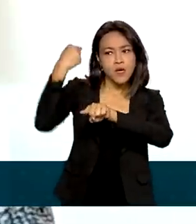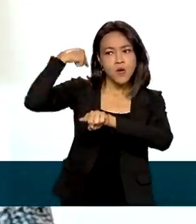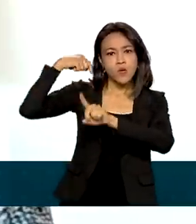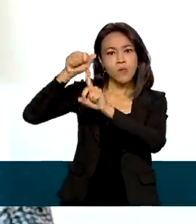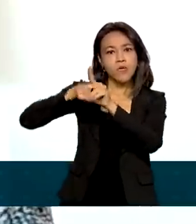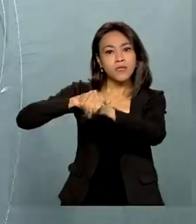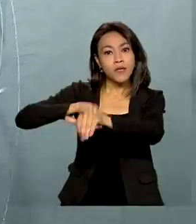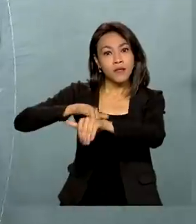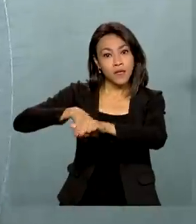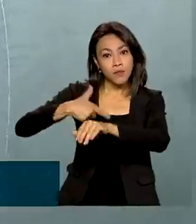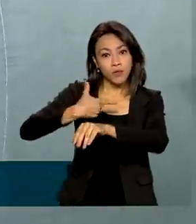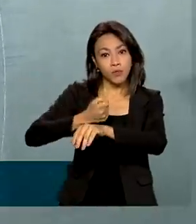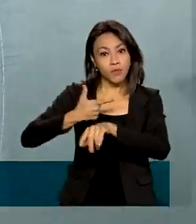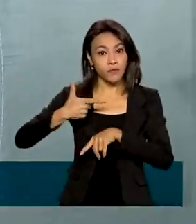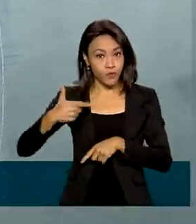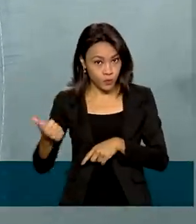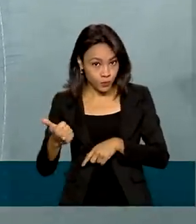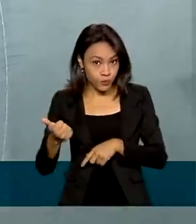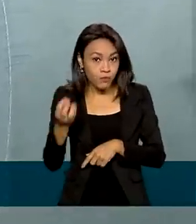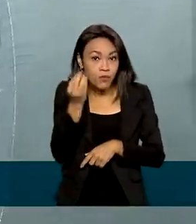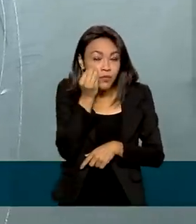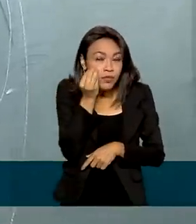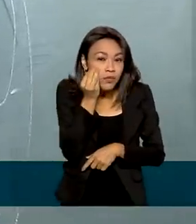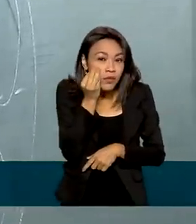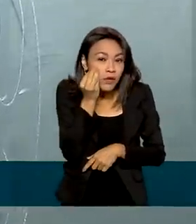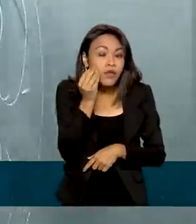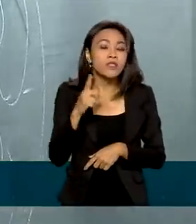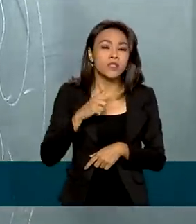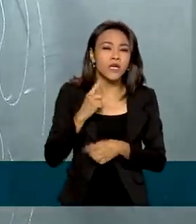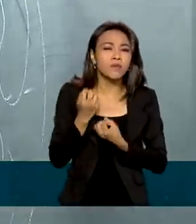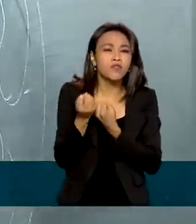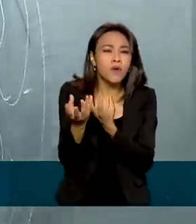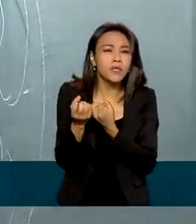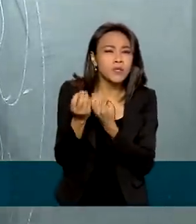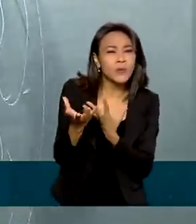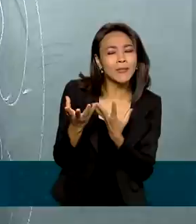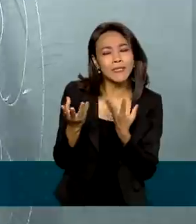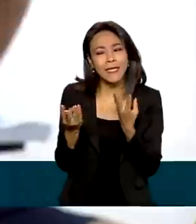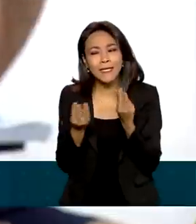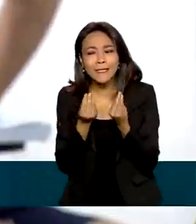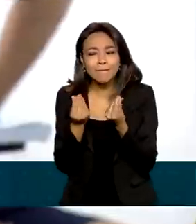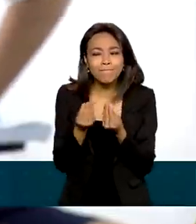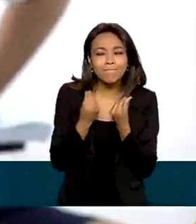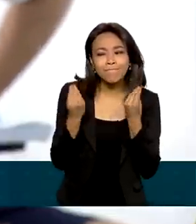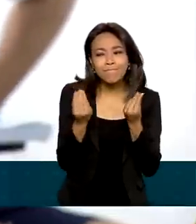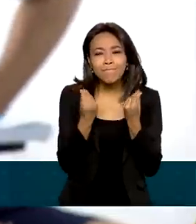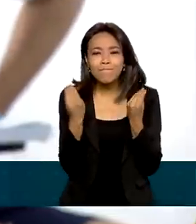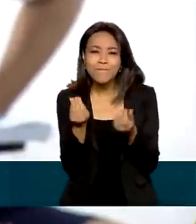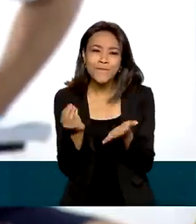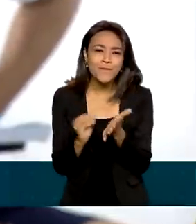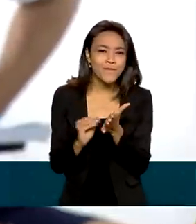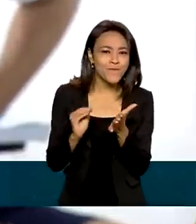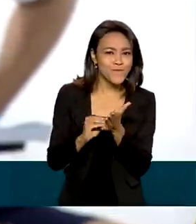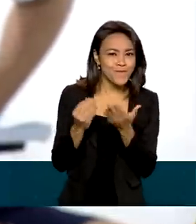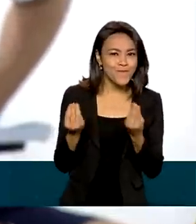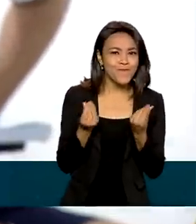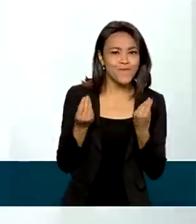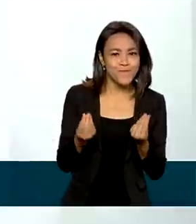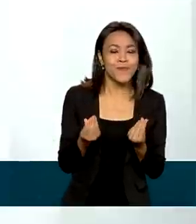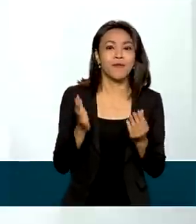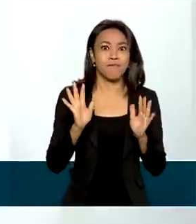2021. Então, ainda temos dados frágeis da implantação, mas vemos um